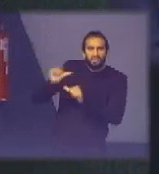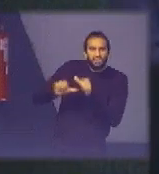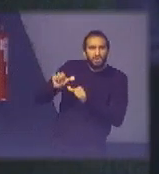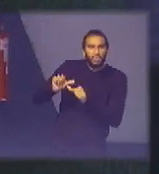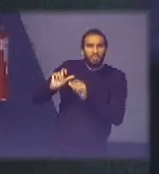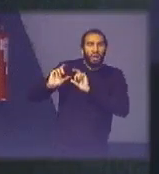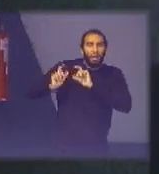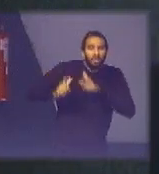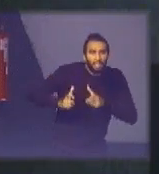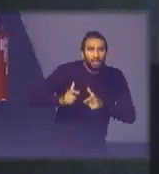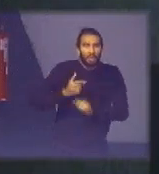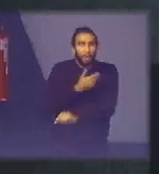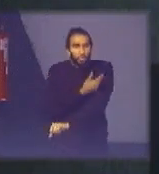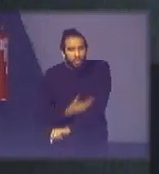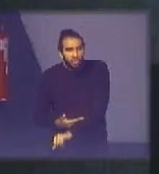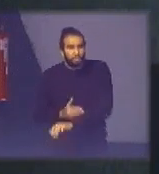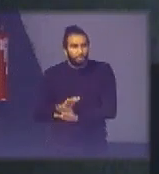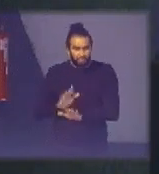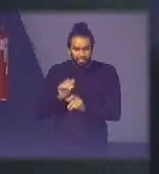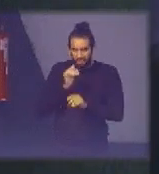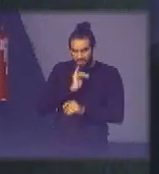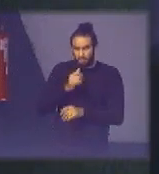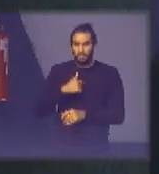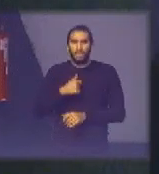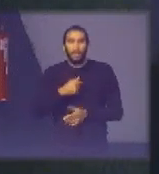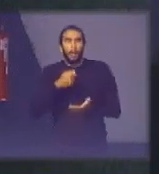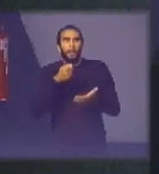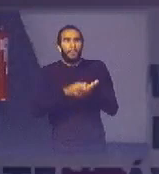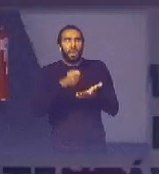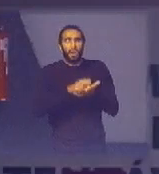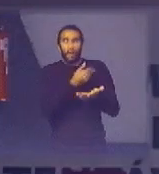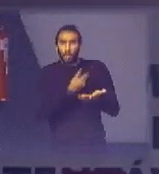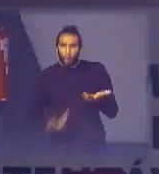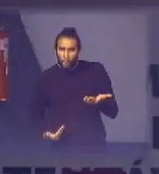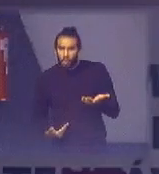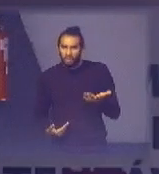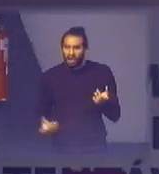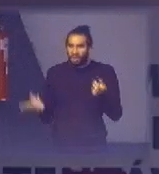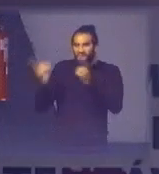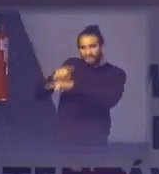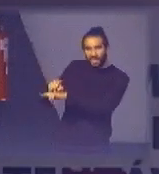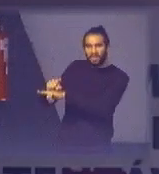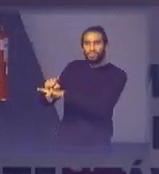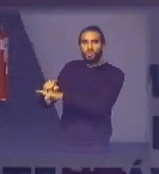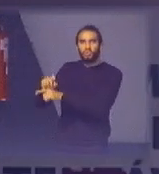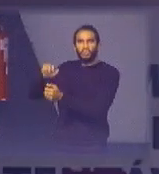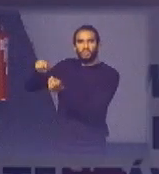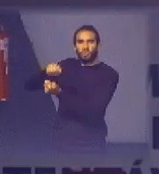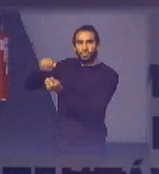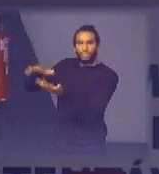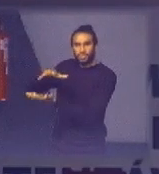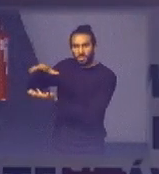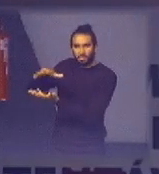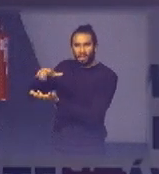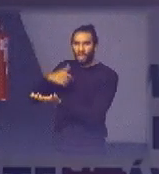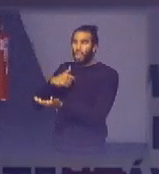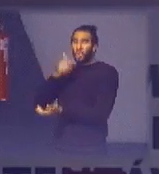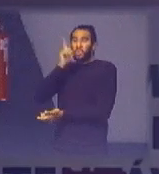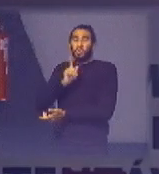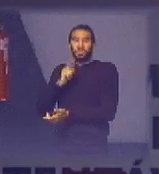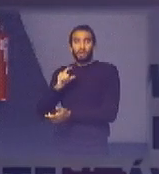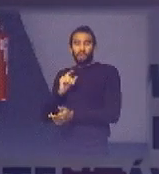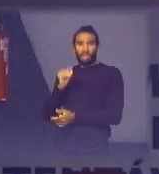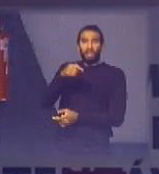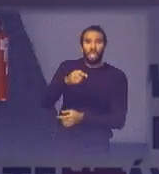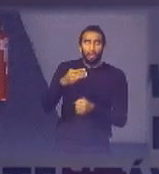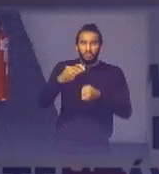entenda não dá pra eu começar a falar assim ó compras públicas versus sustentabilidade se eu não consigo nada cara eu consigo nem chegar no município eu não consigo chegar no